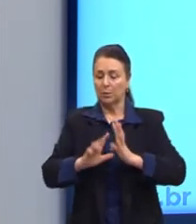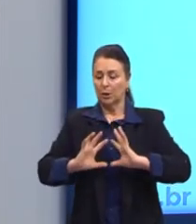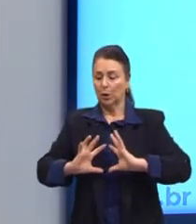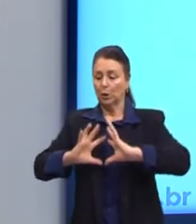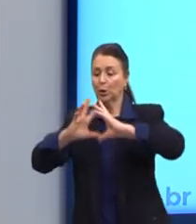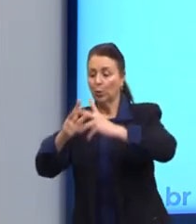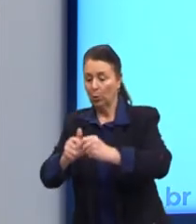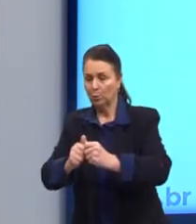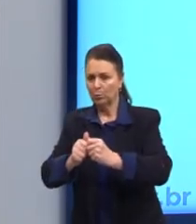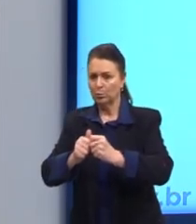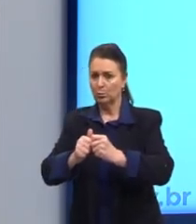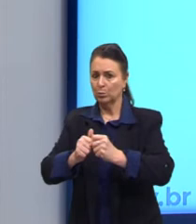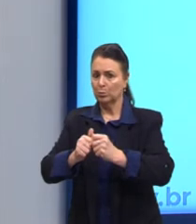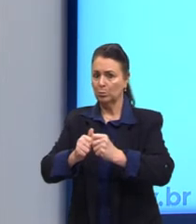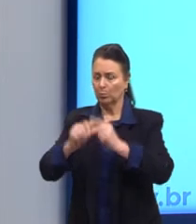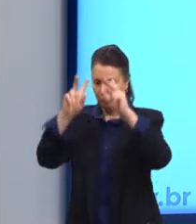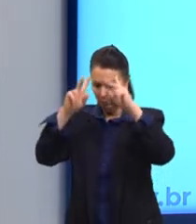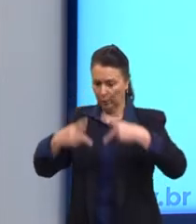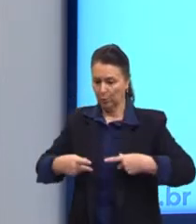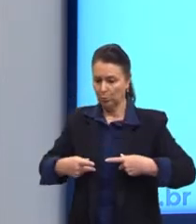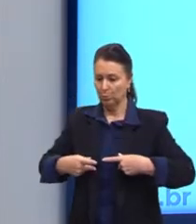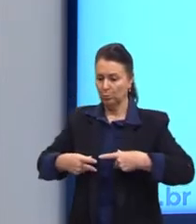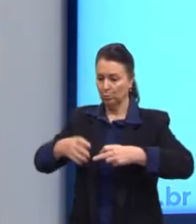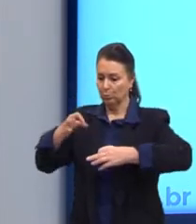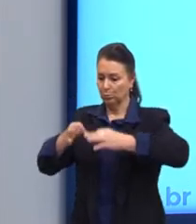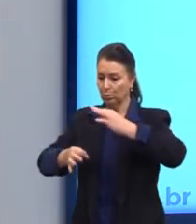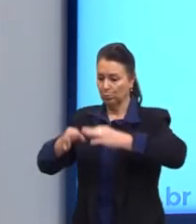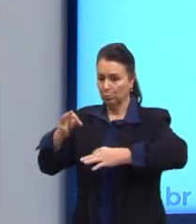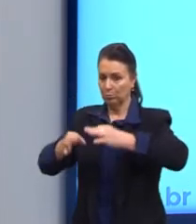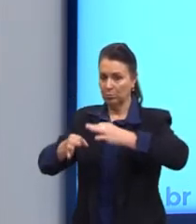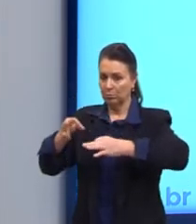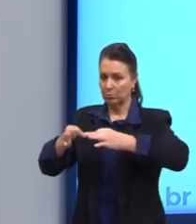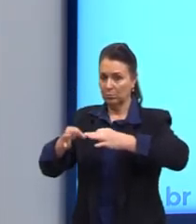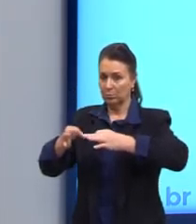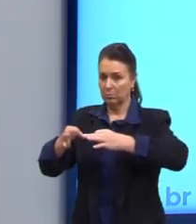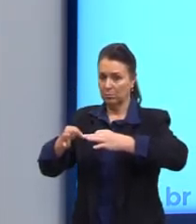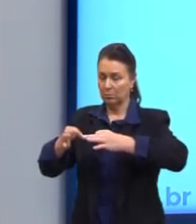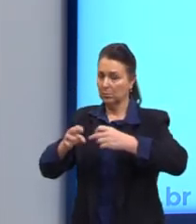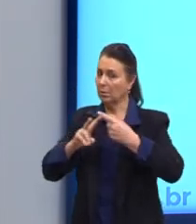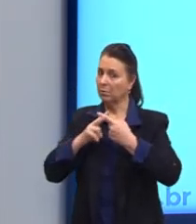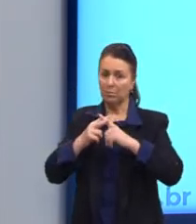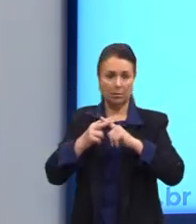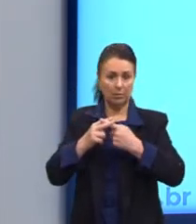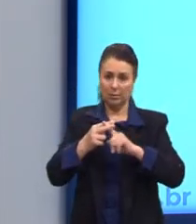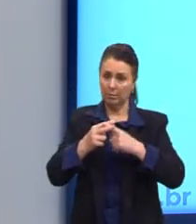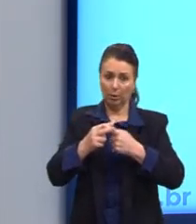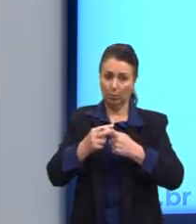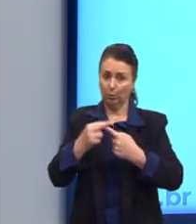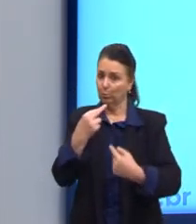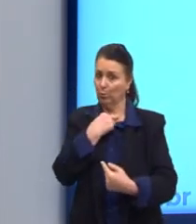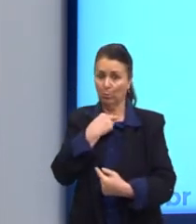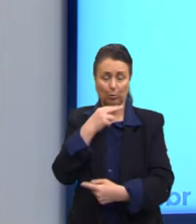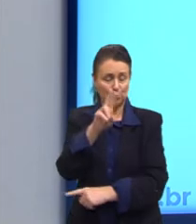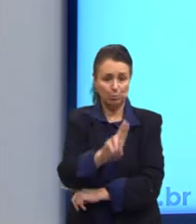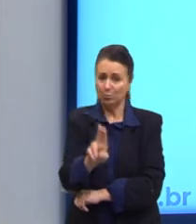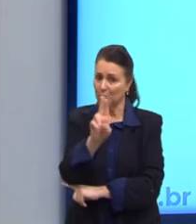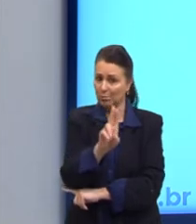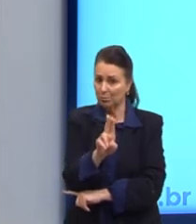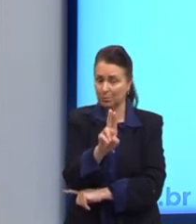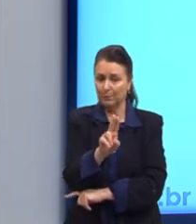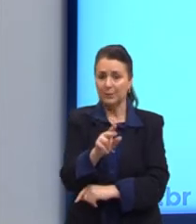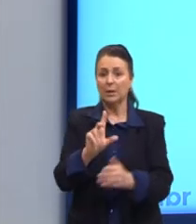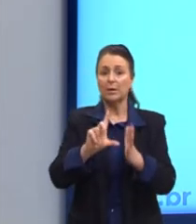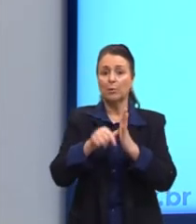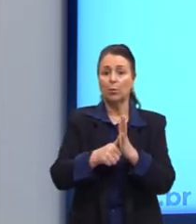humanos são justos. não, a lógica não, essa ferramenta não funciona dessa forma. E o princípio do